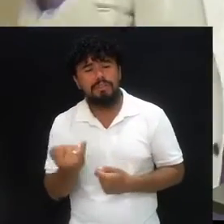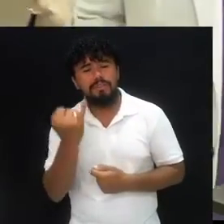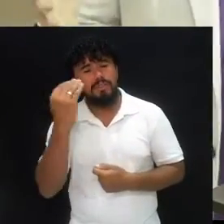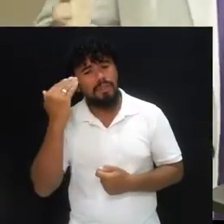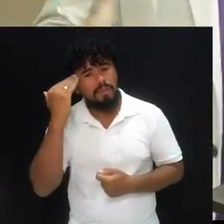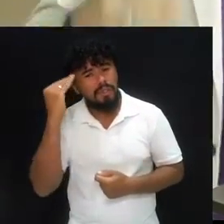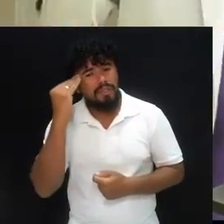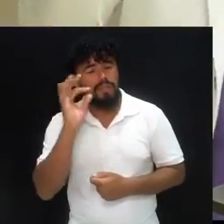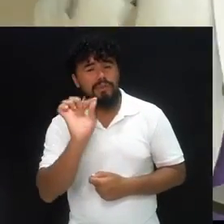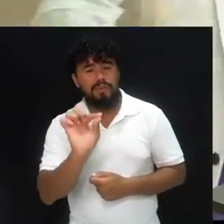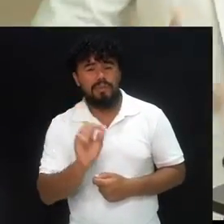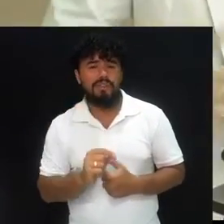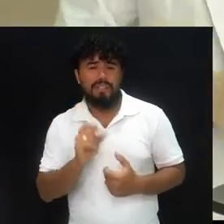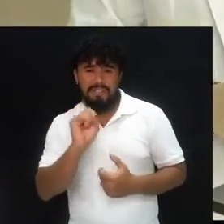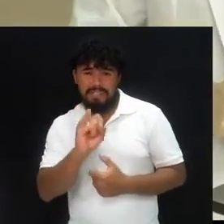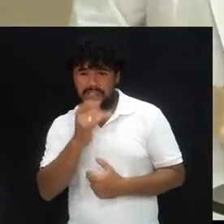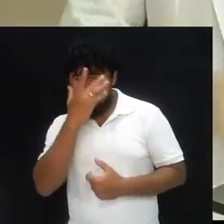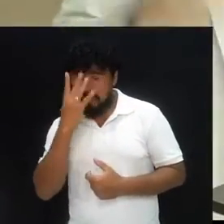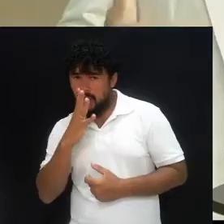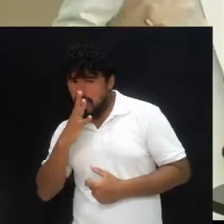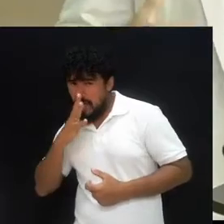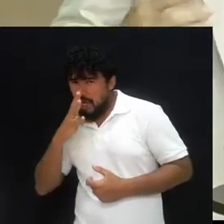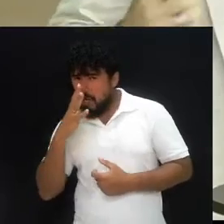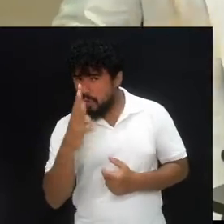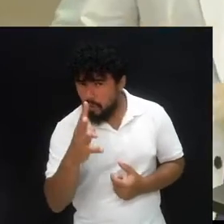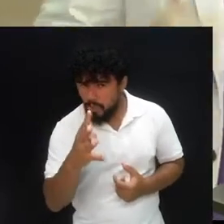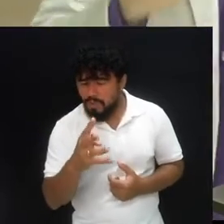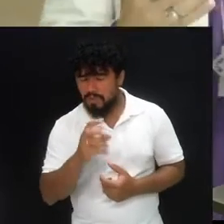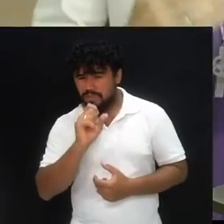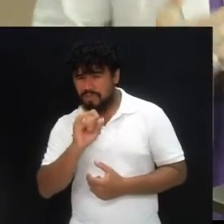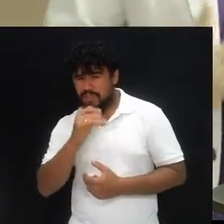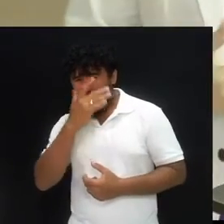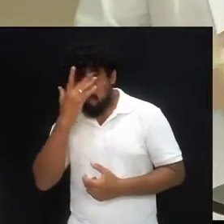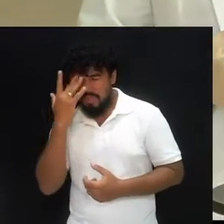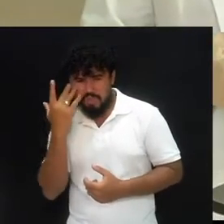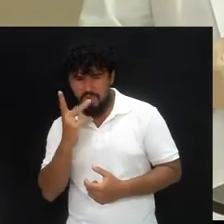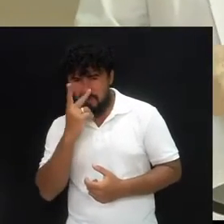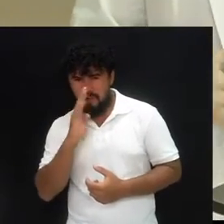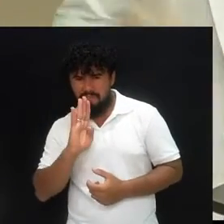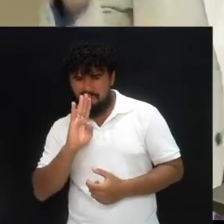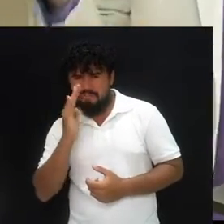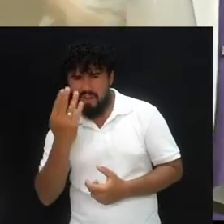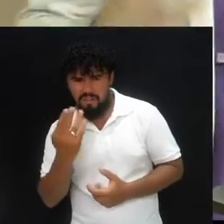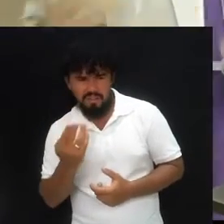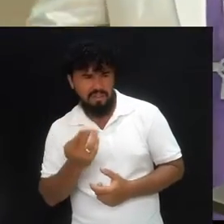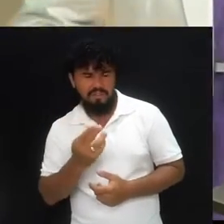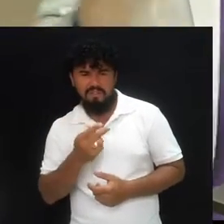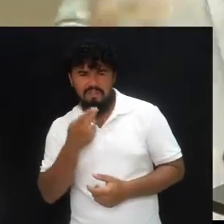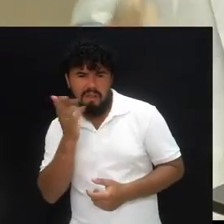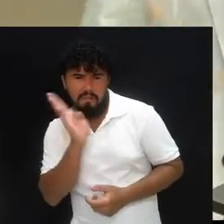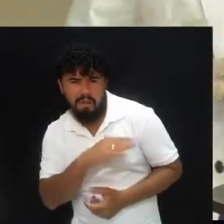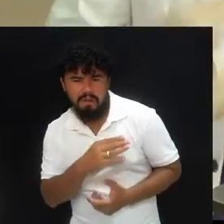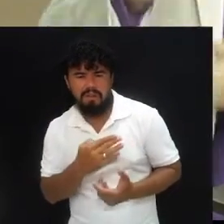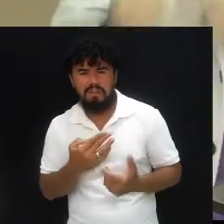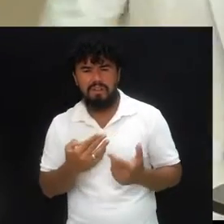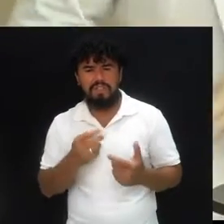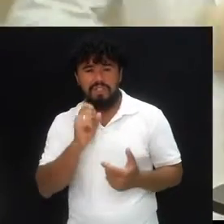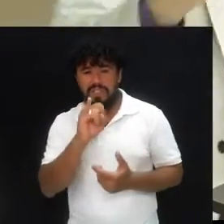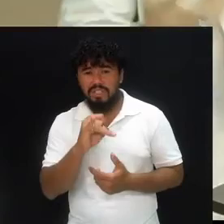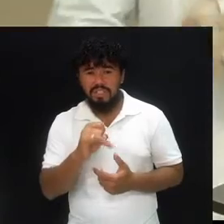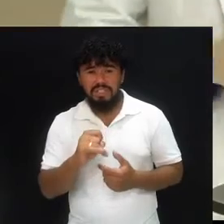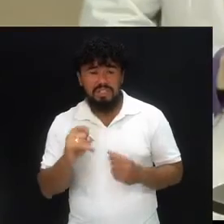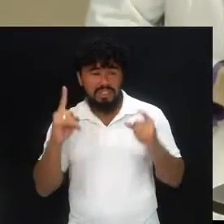Que mesmo que as acusações venham, mesmo que as pessoas se levantem contra você, mesmo que os leões sejam uma